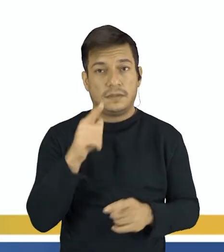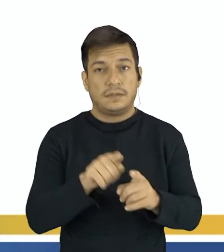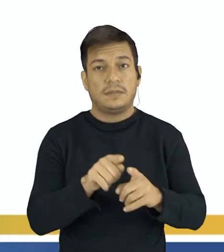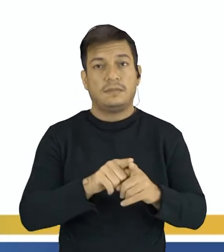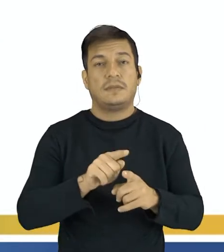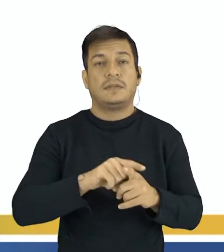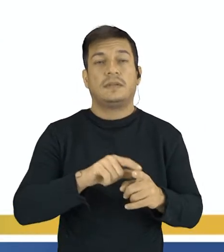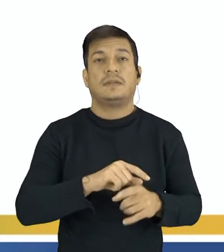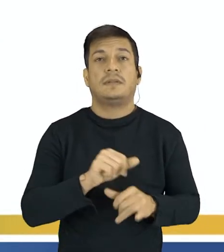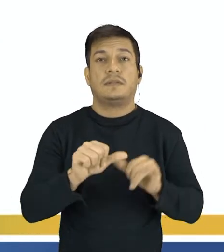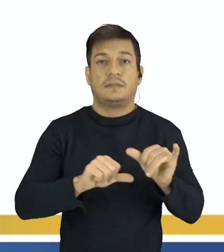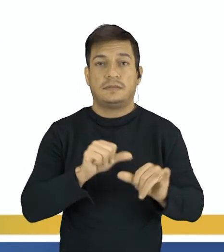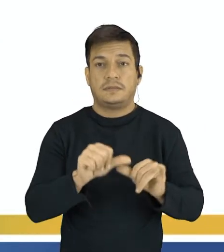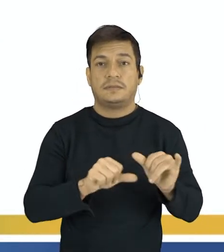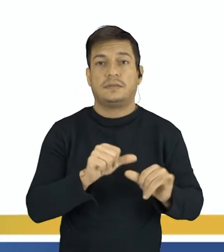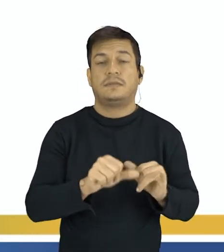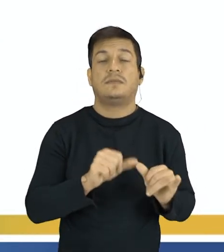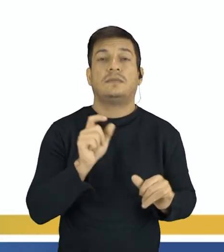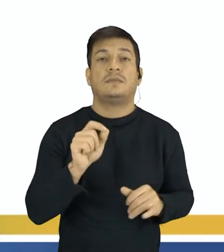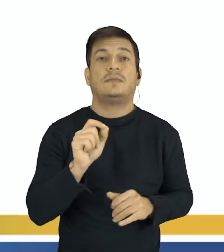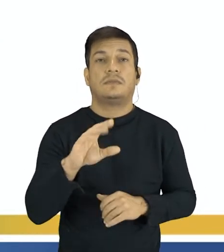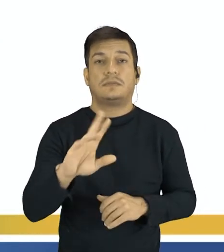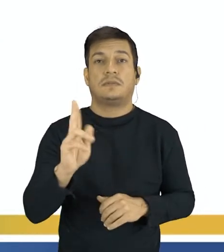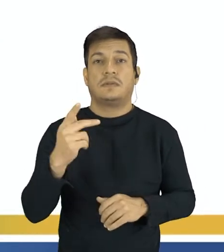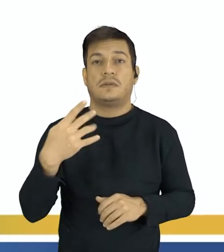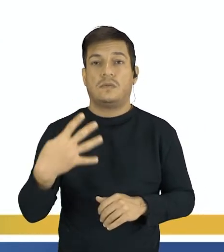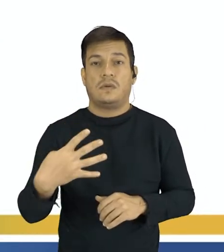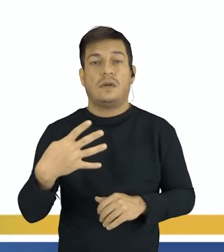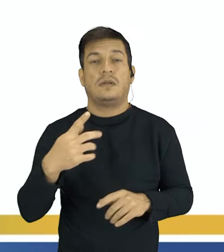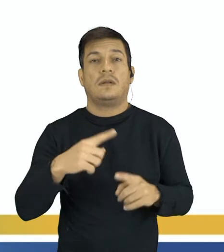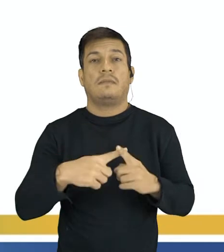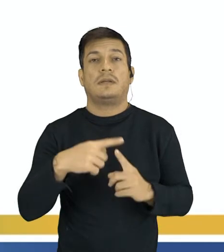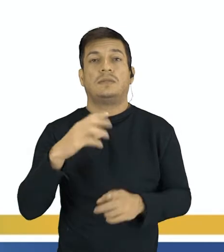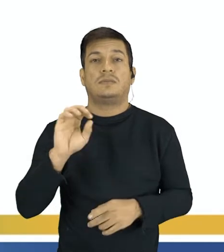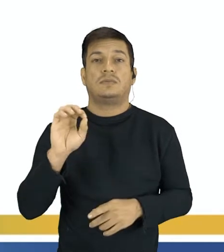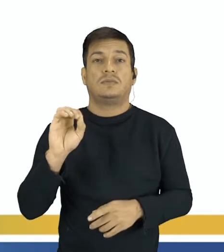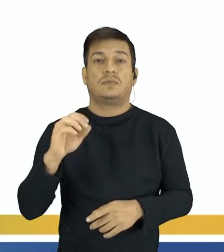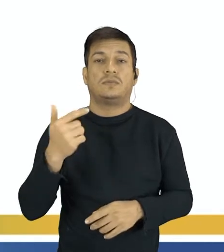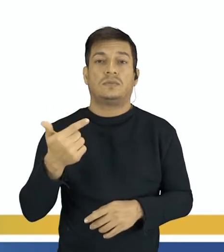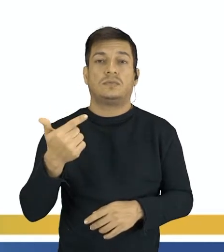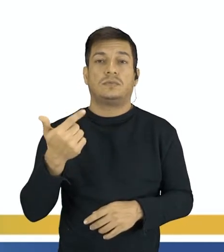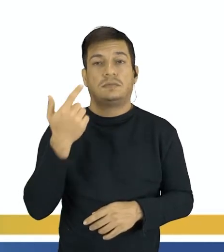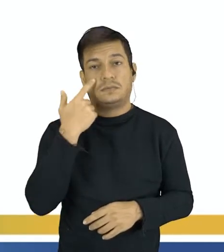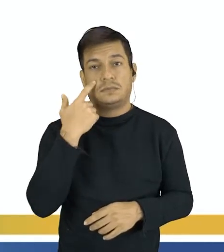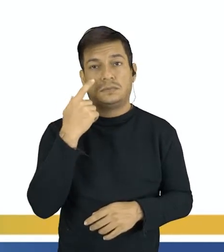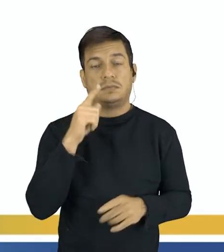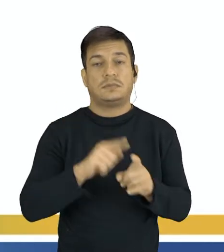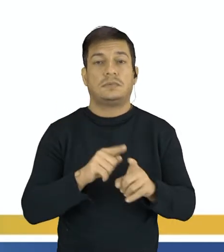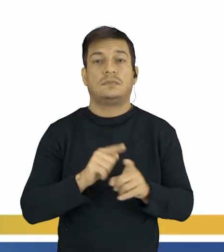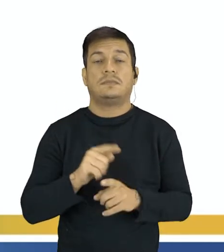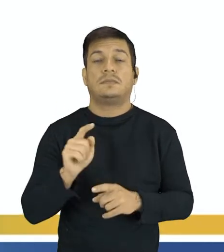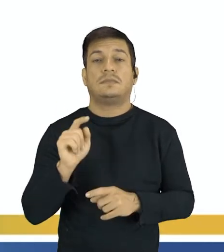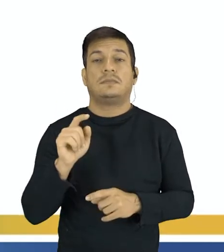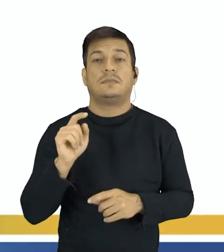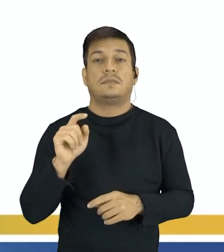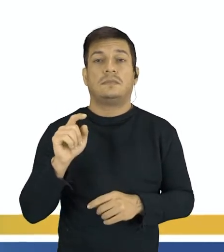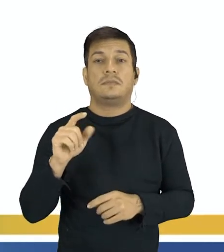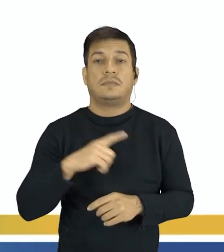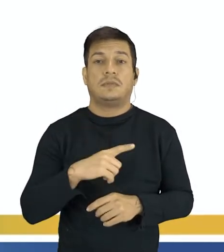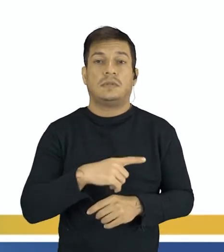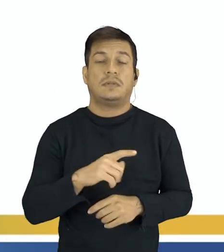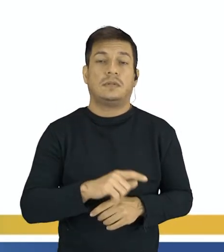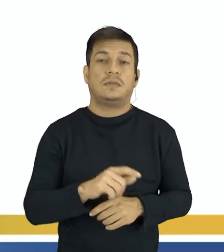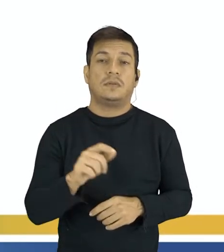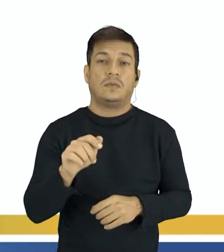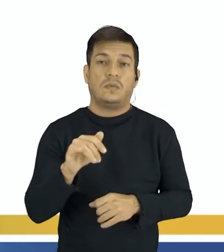na reação que está escrita ali, CH4 mais O2, a gente observa que nos reagentes a gente tem um